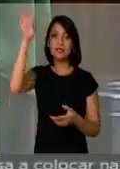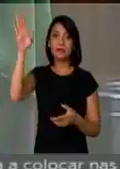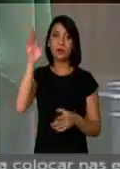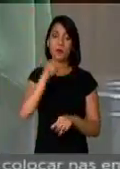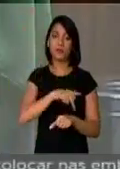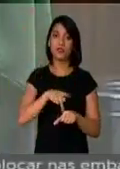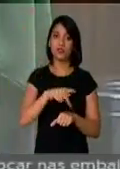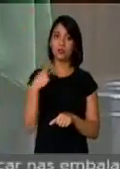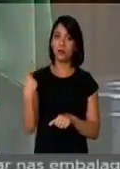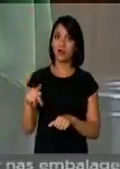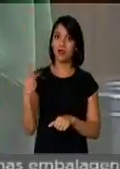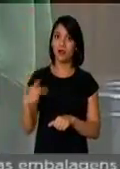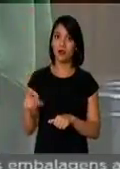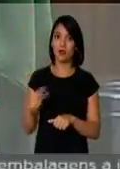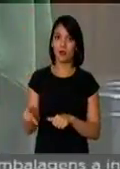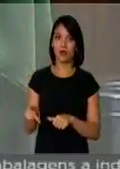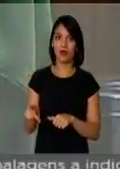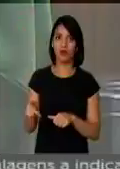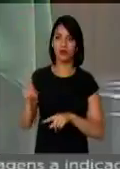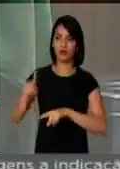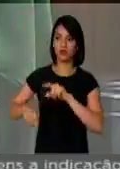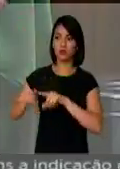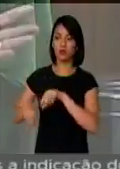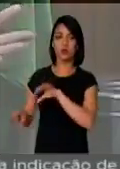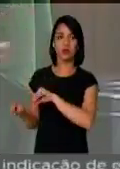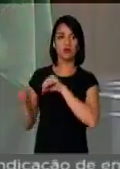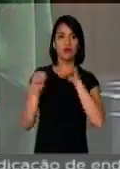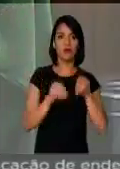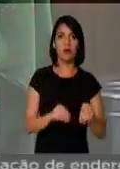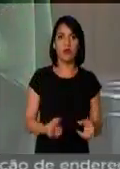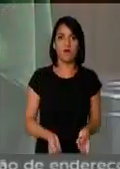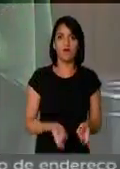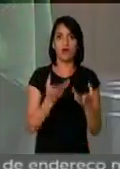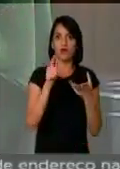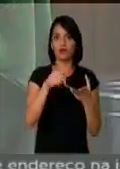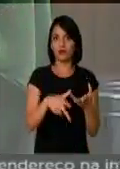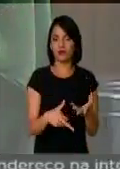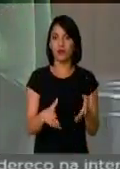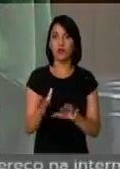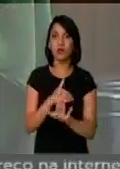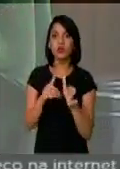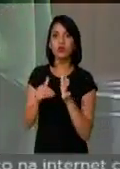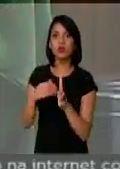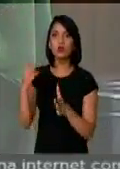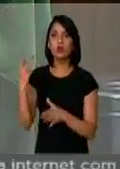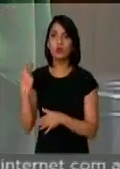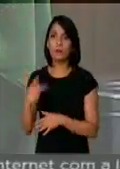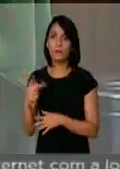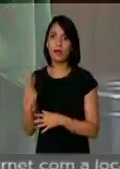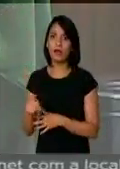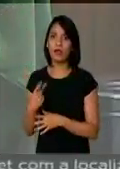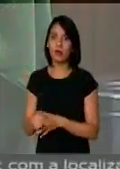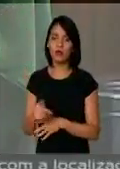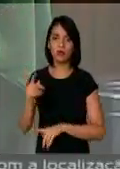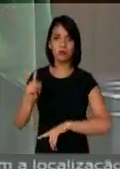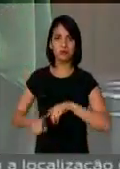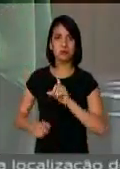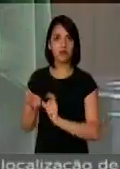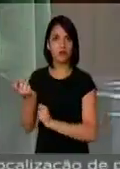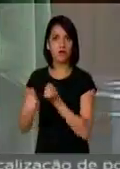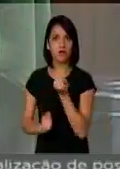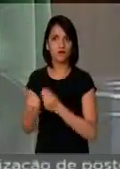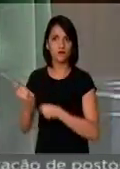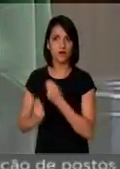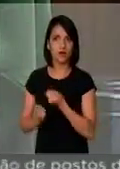estranho. Tudo que ele produz legalmente, ele consome cerca de 7